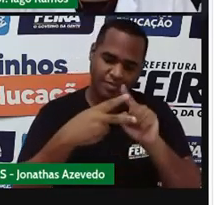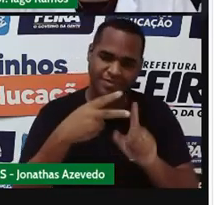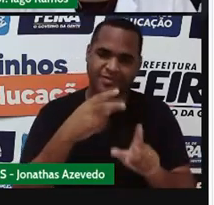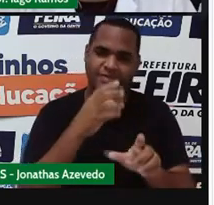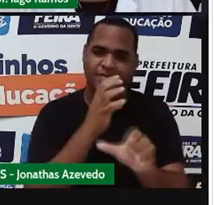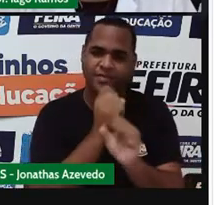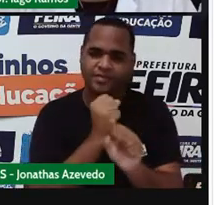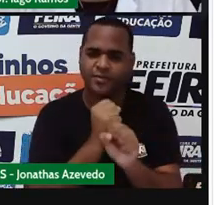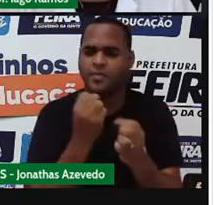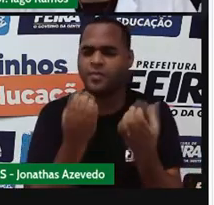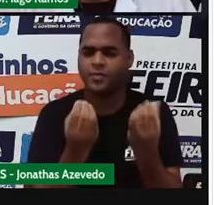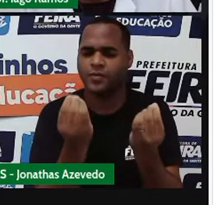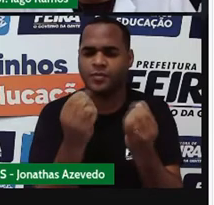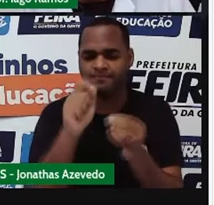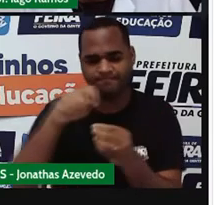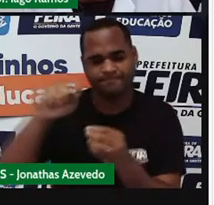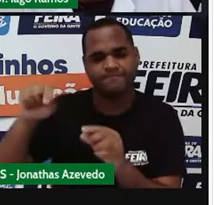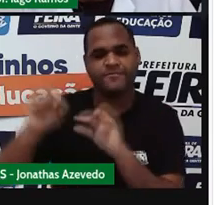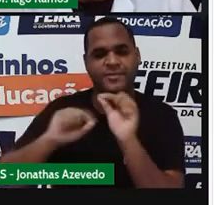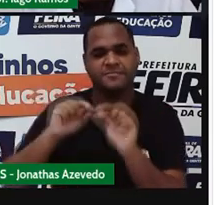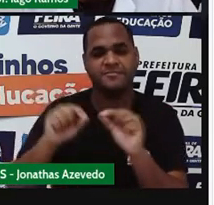escreve assim, olha só.